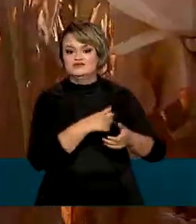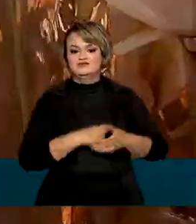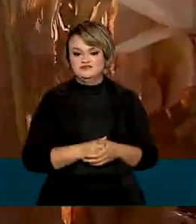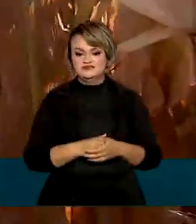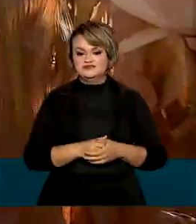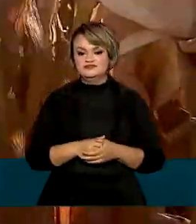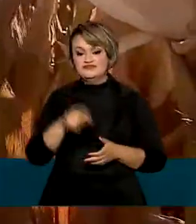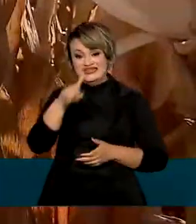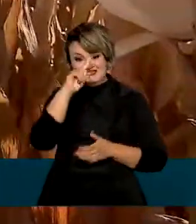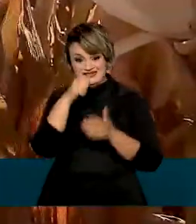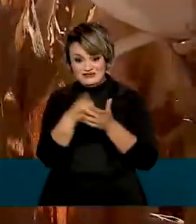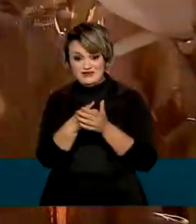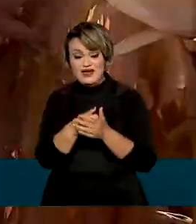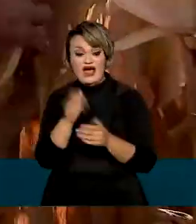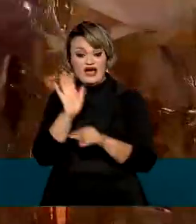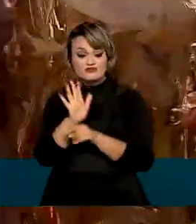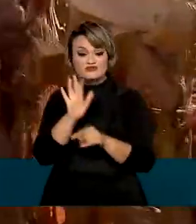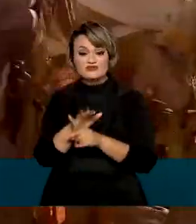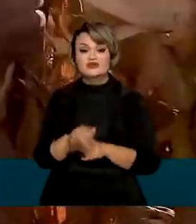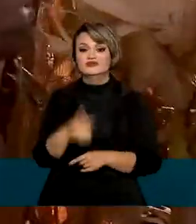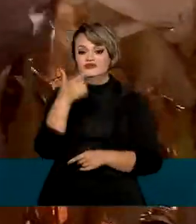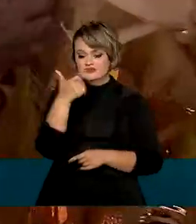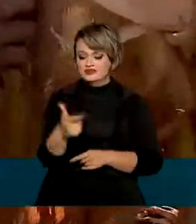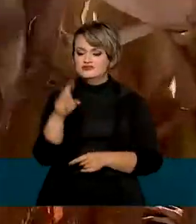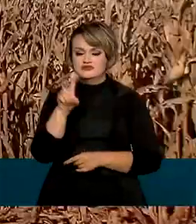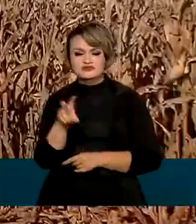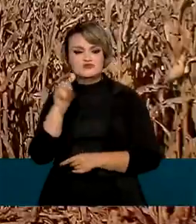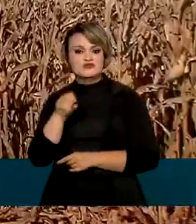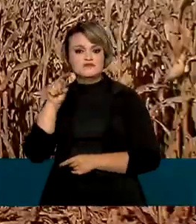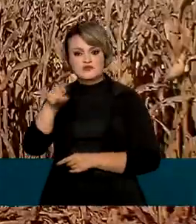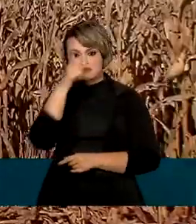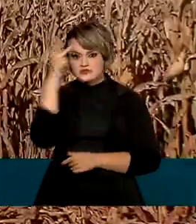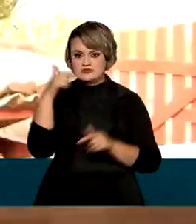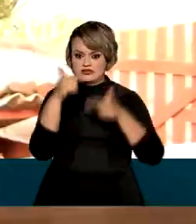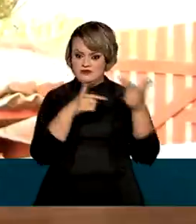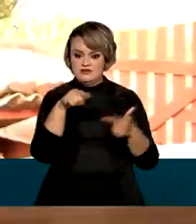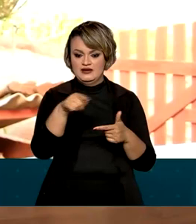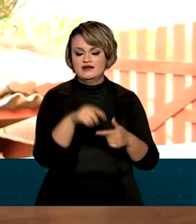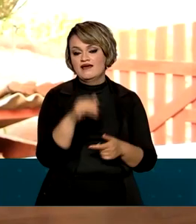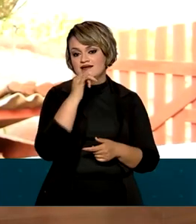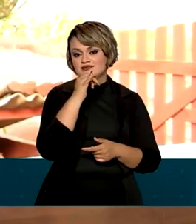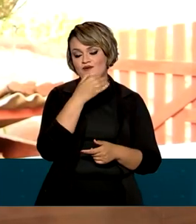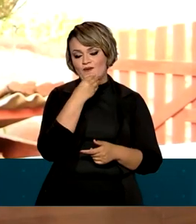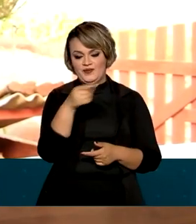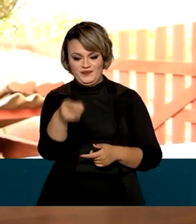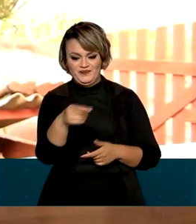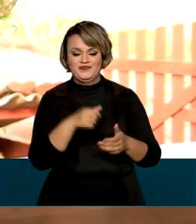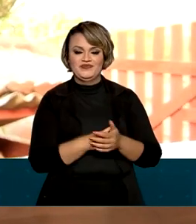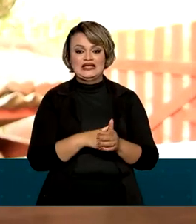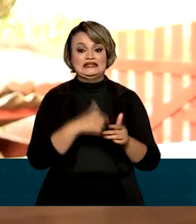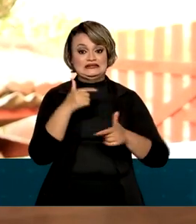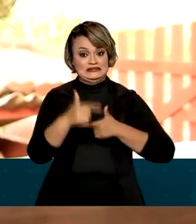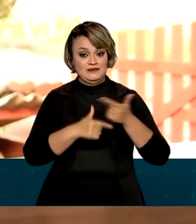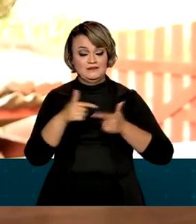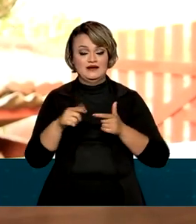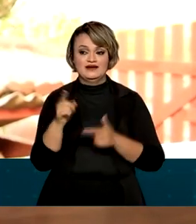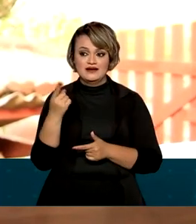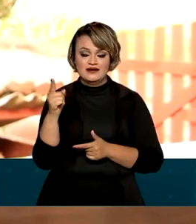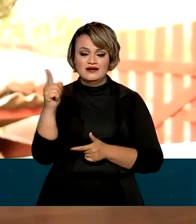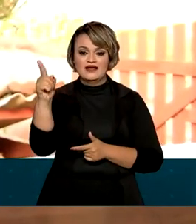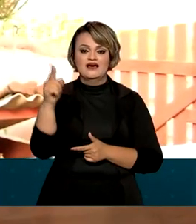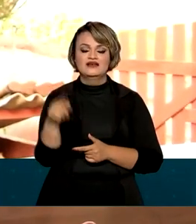A medida deve beneficiar cerca de 250 mil produtores, entre eles o Wilson, que mora no interior de